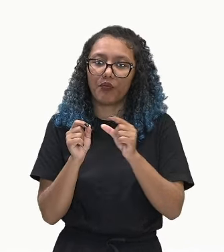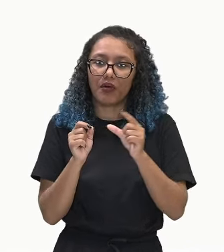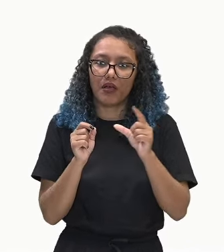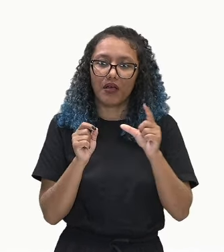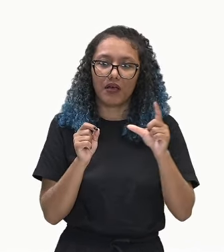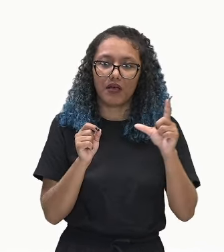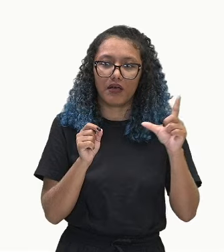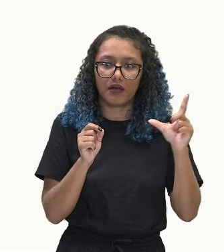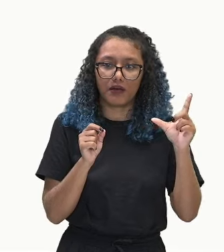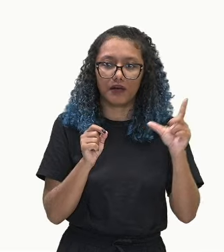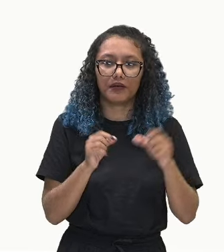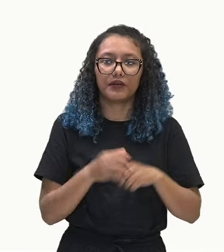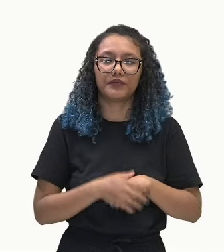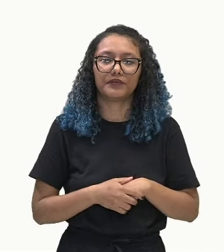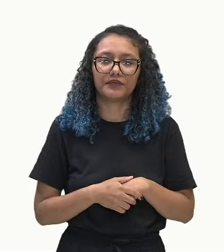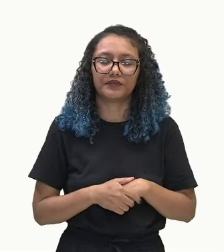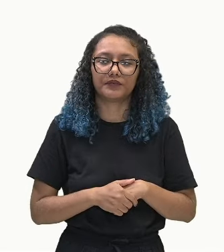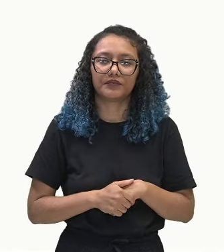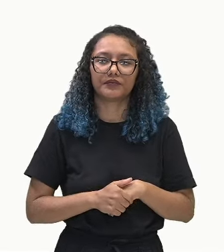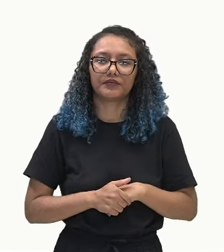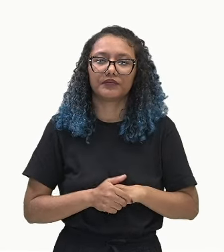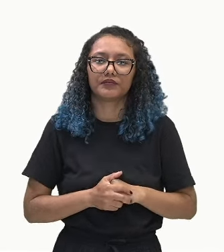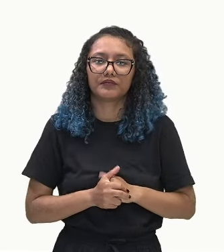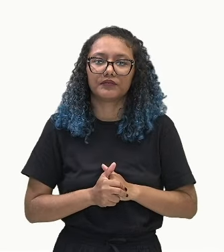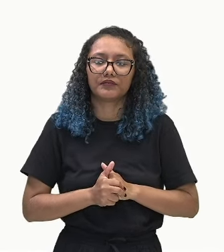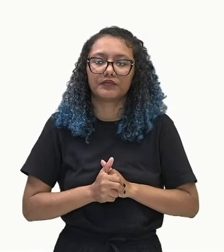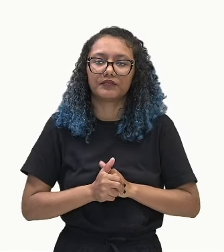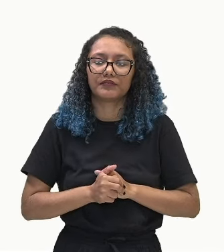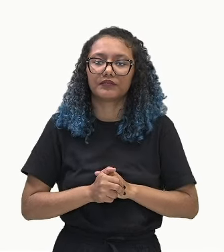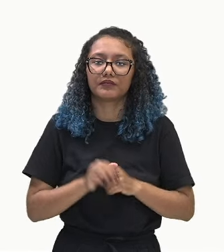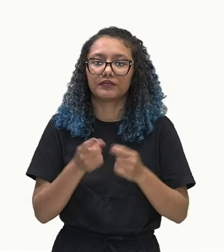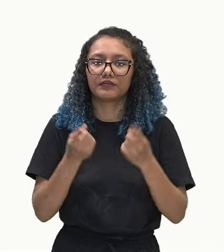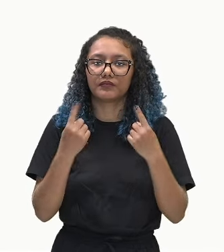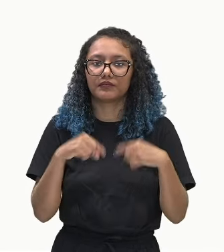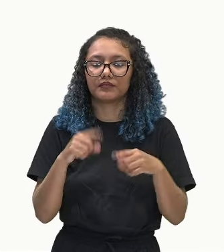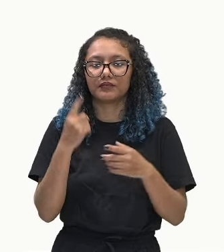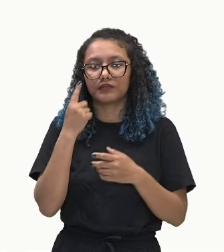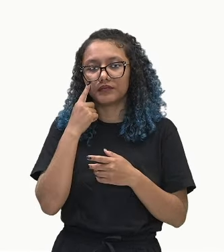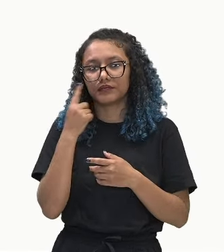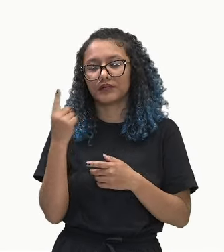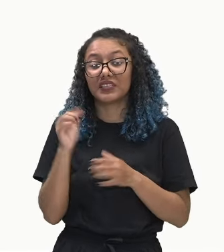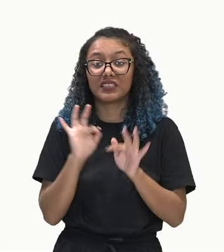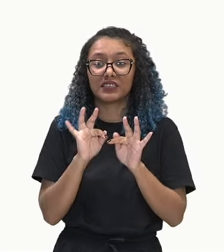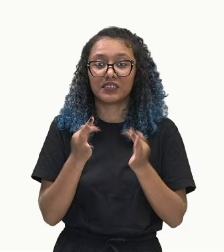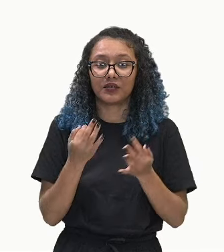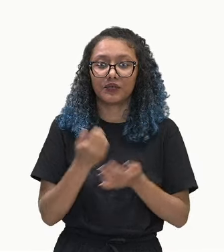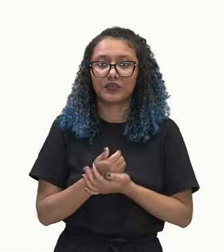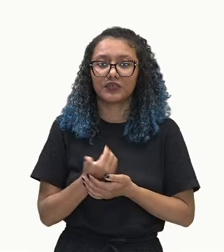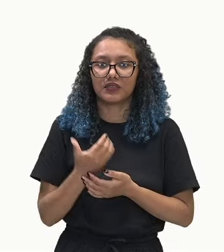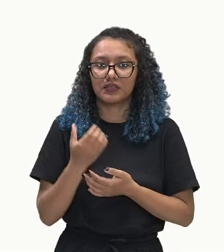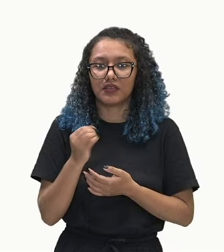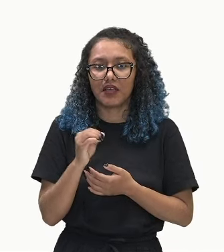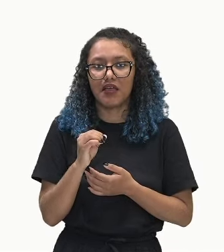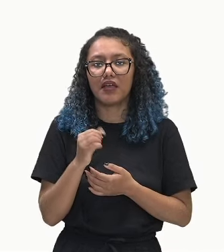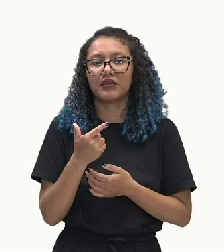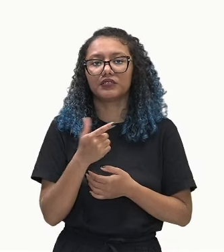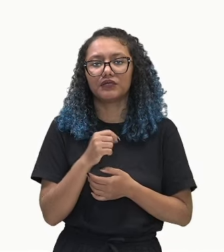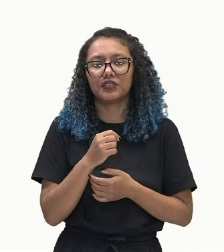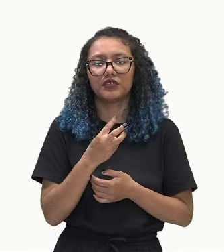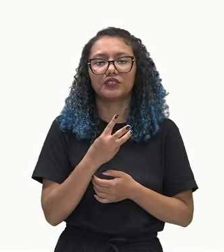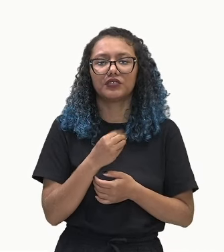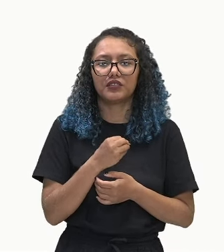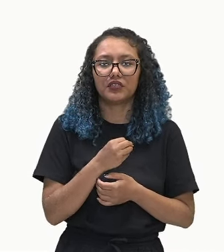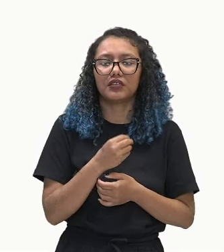nós temos uma PA bem simples, né? Vejam que ela está crescendo de 10 em 10. 10, 20, 30, 40, 50.